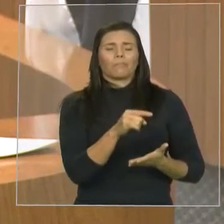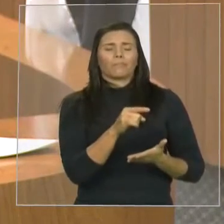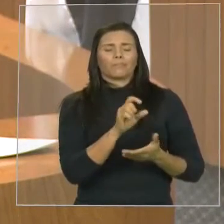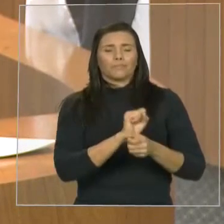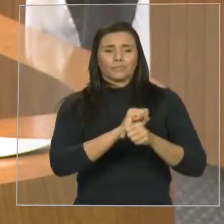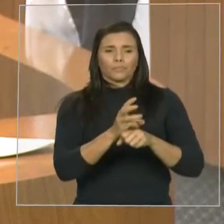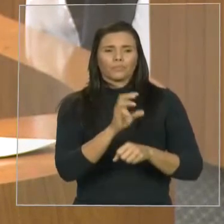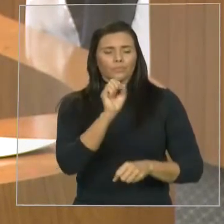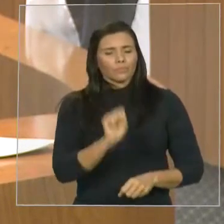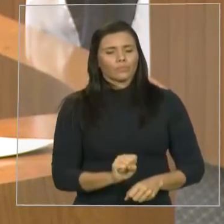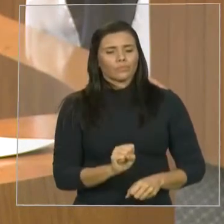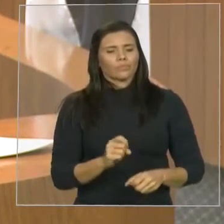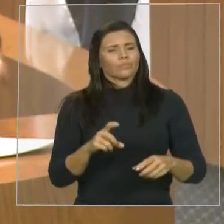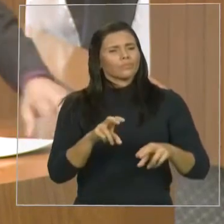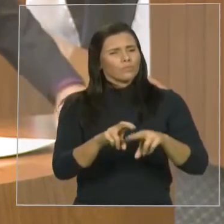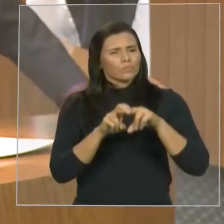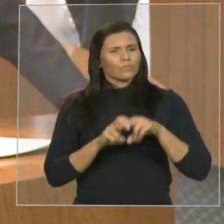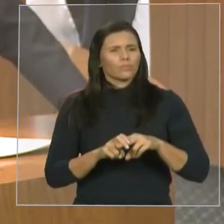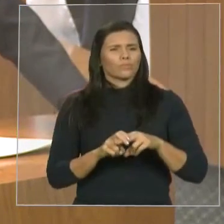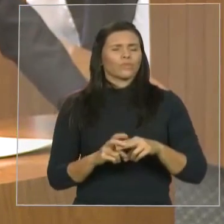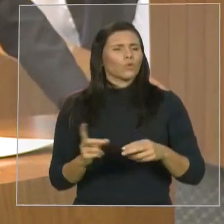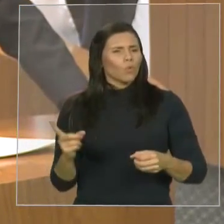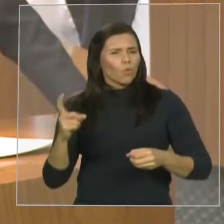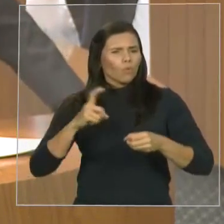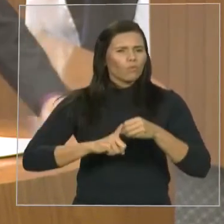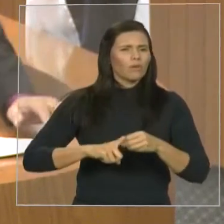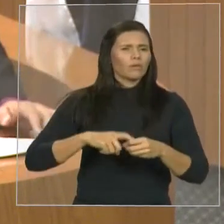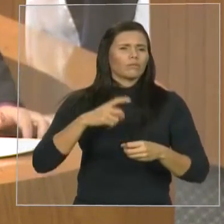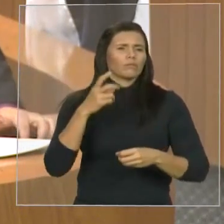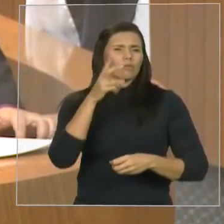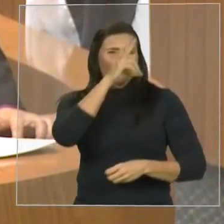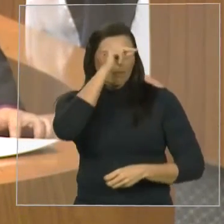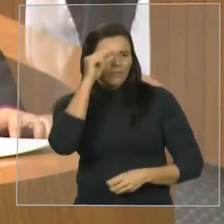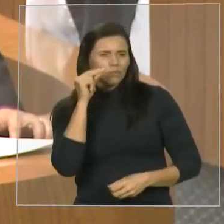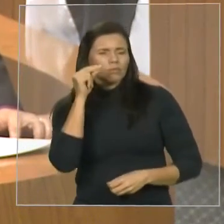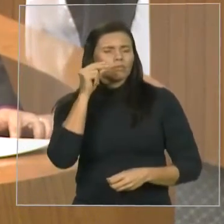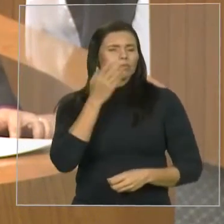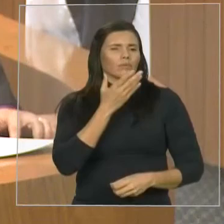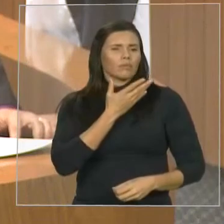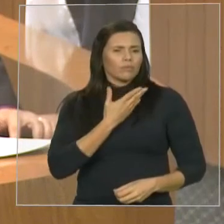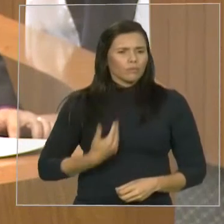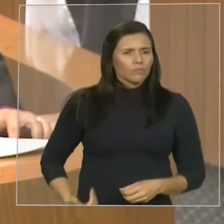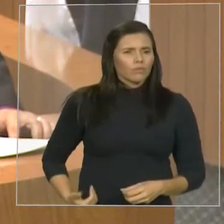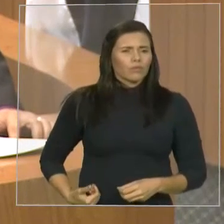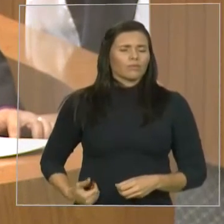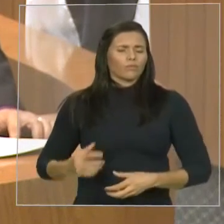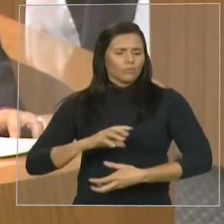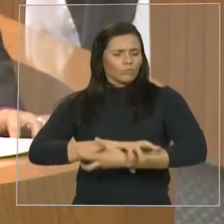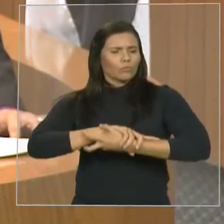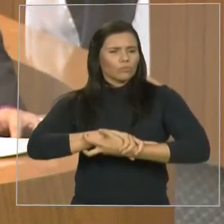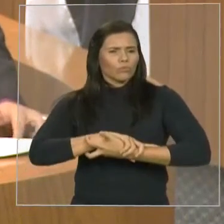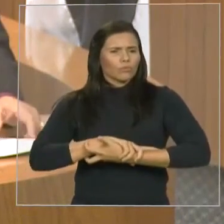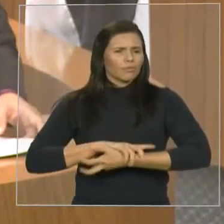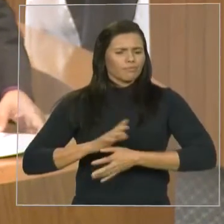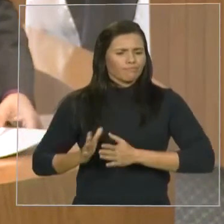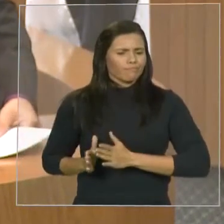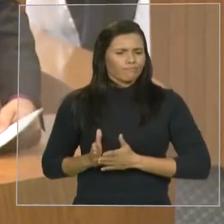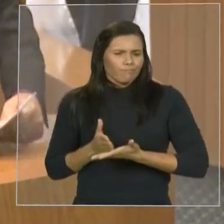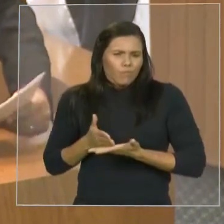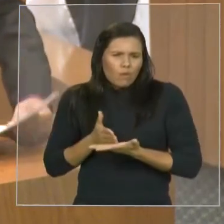com as parcerias, olhando para o futuro, cada um assumindo a sua responsabilidade e caminhando junto na